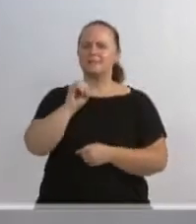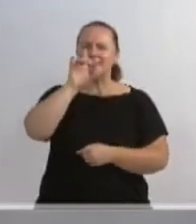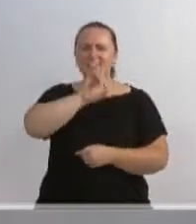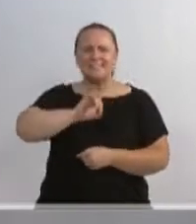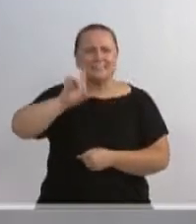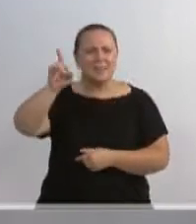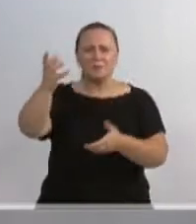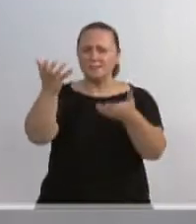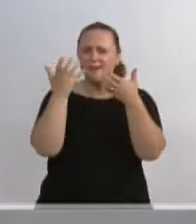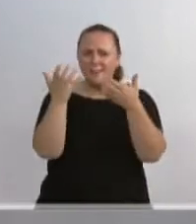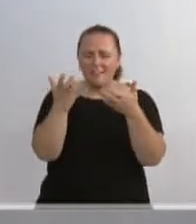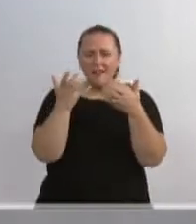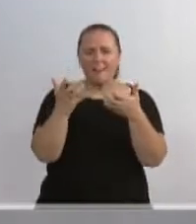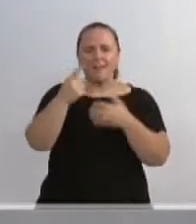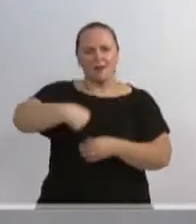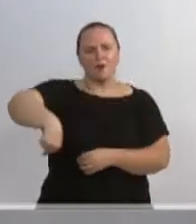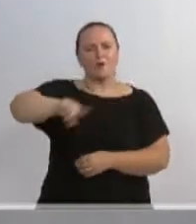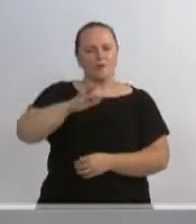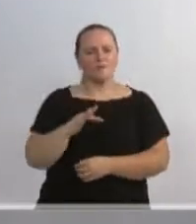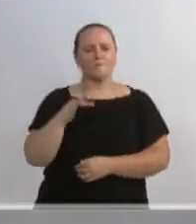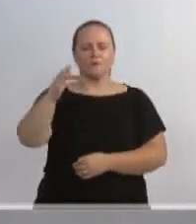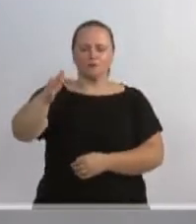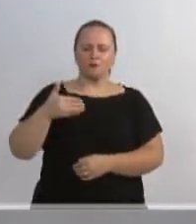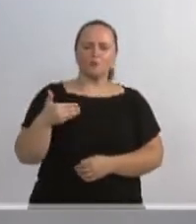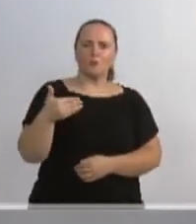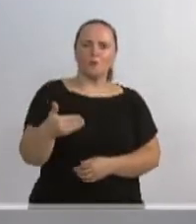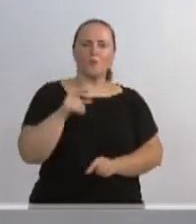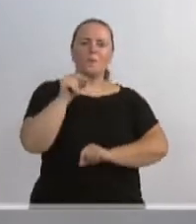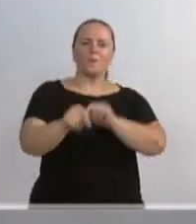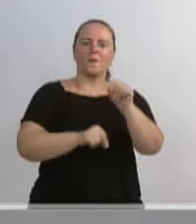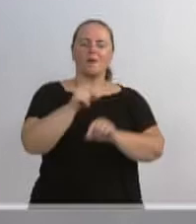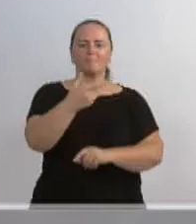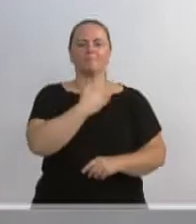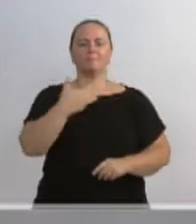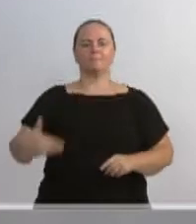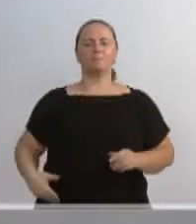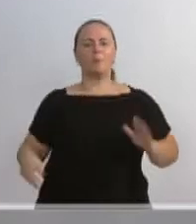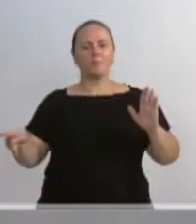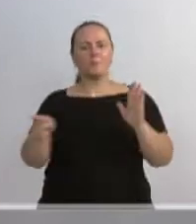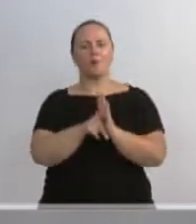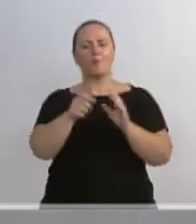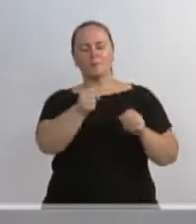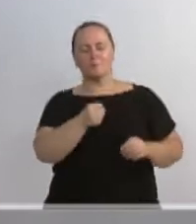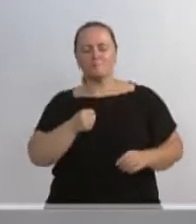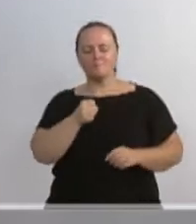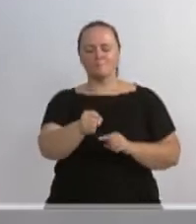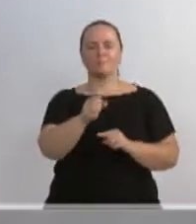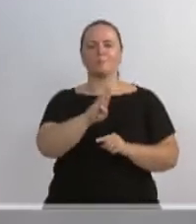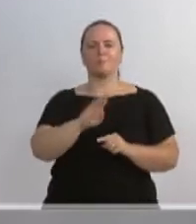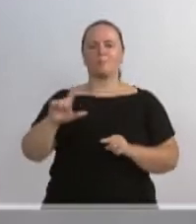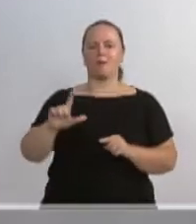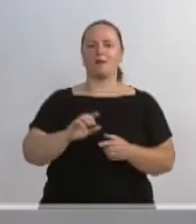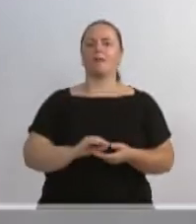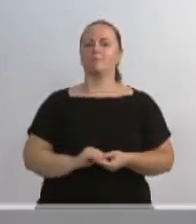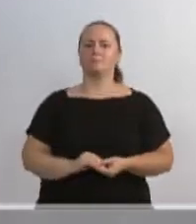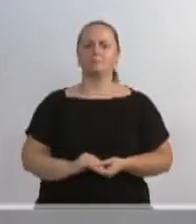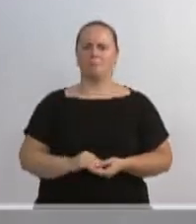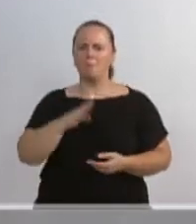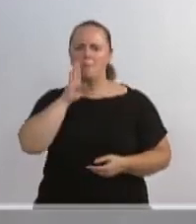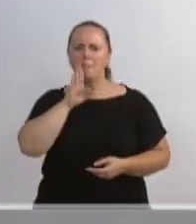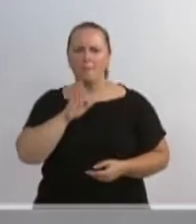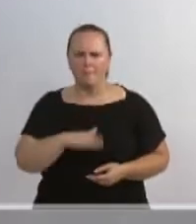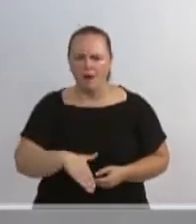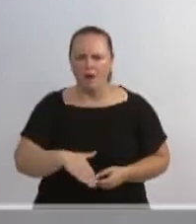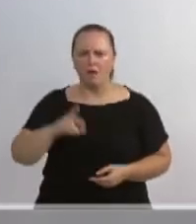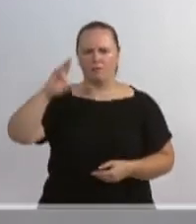nós teremos em breve. Eu quero ver isso. Um governador aqui da nossa cidade. Eu nem estou falando mal do governador do